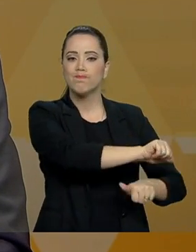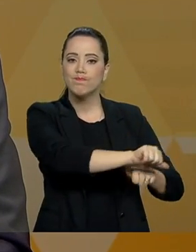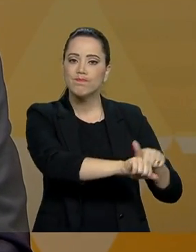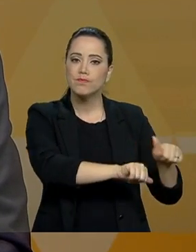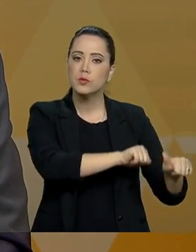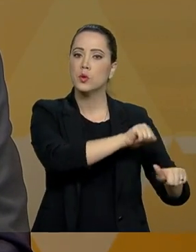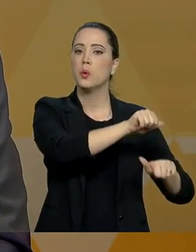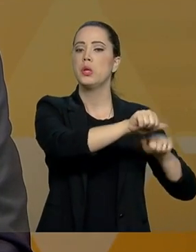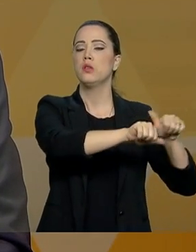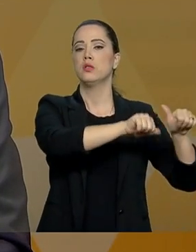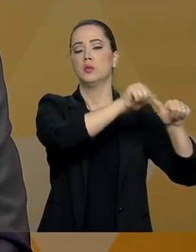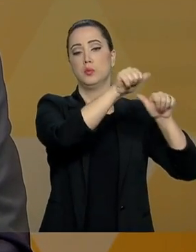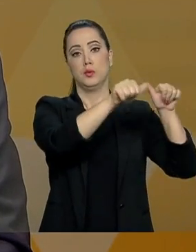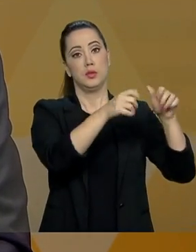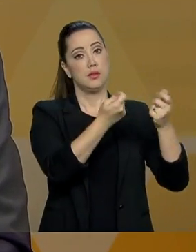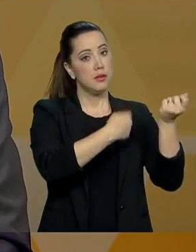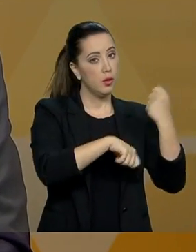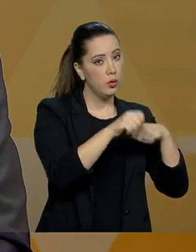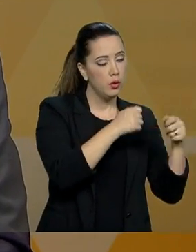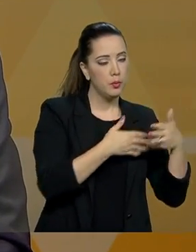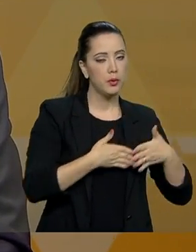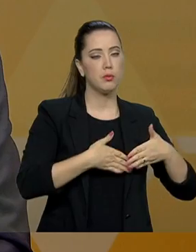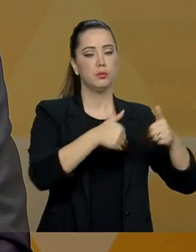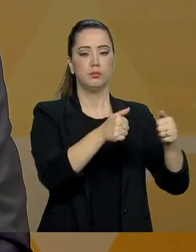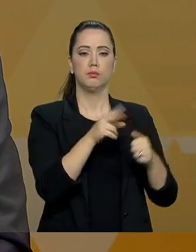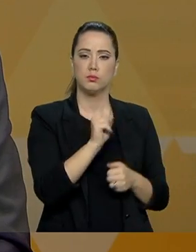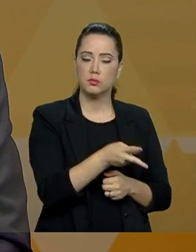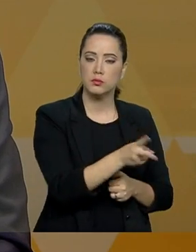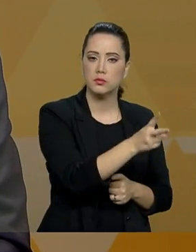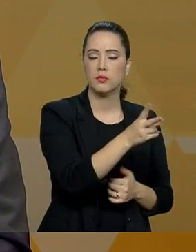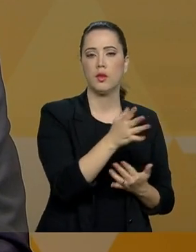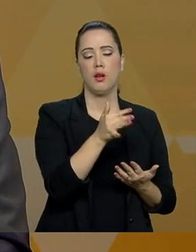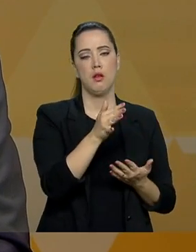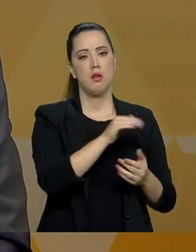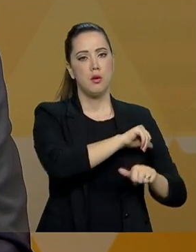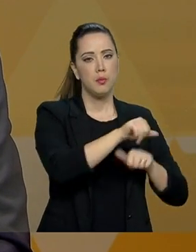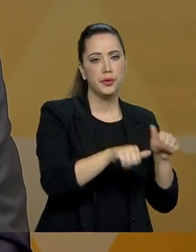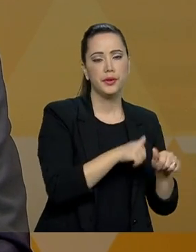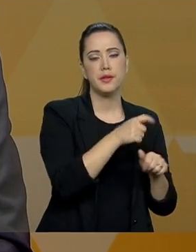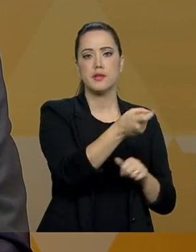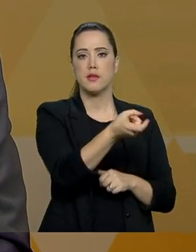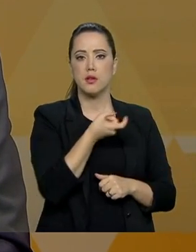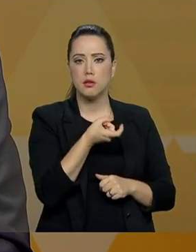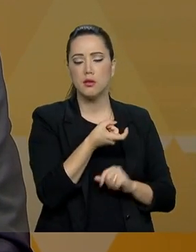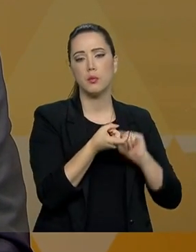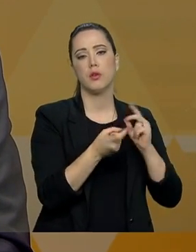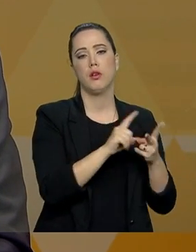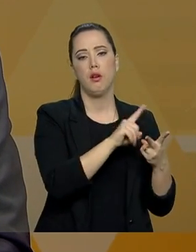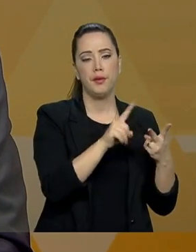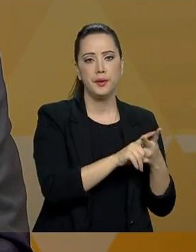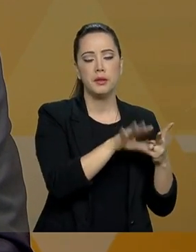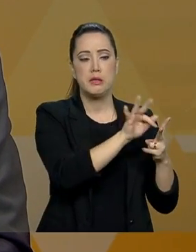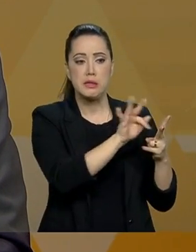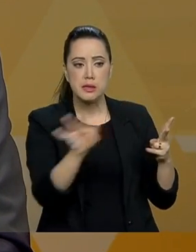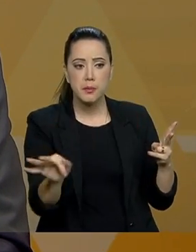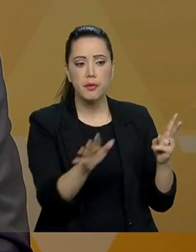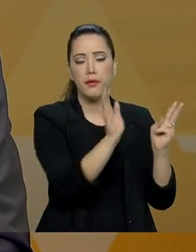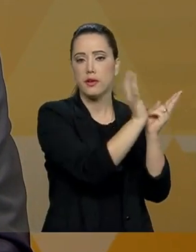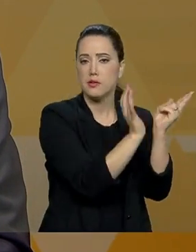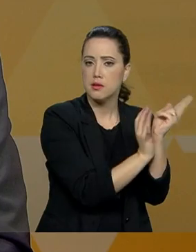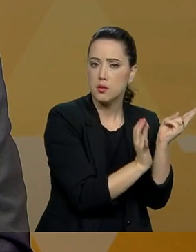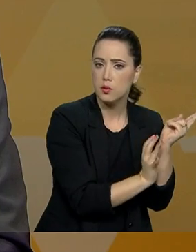governo de reestruturação da economia como um todo. Da reforma tributária, da desburocratização e